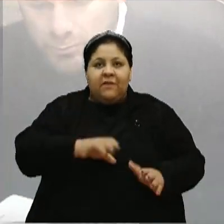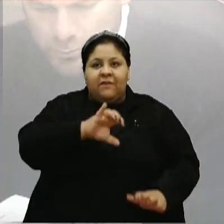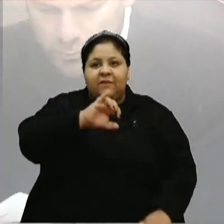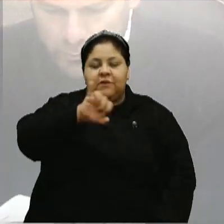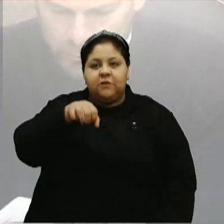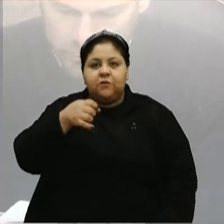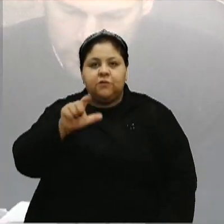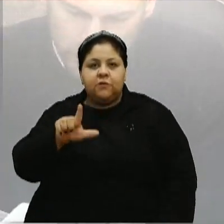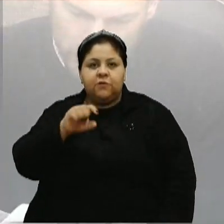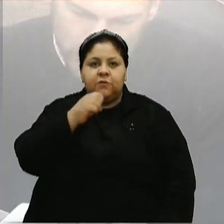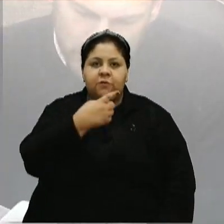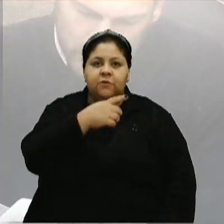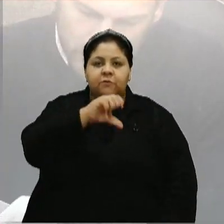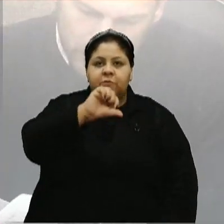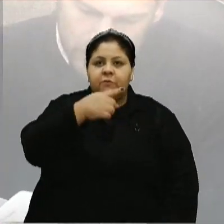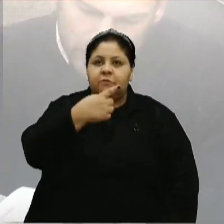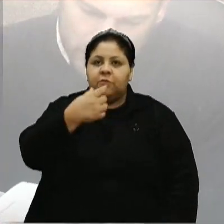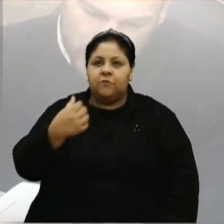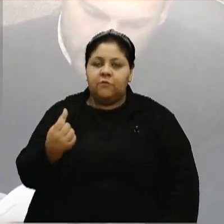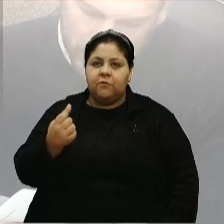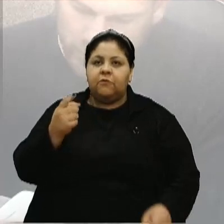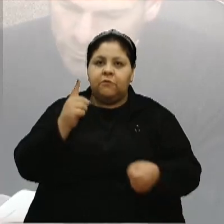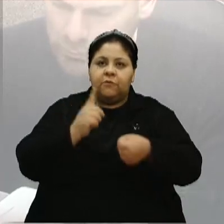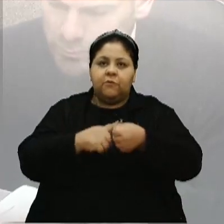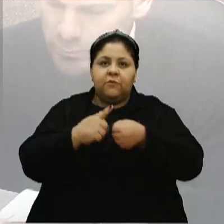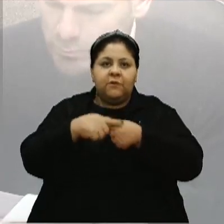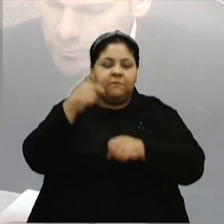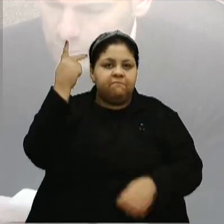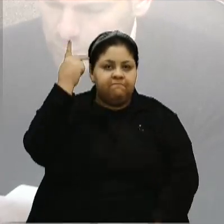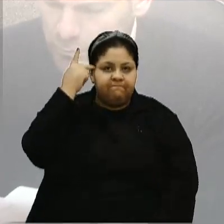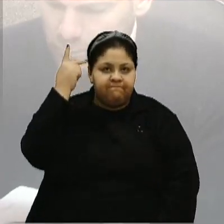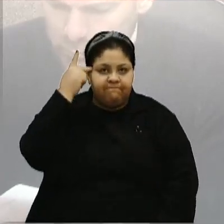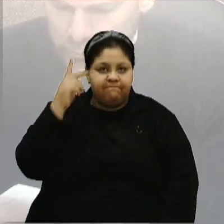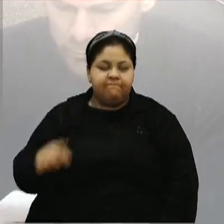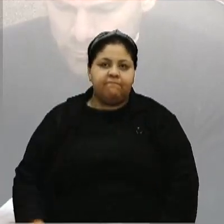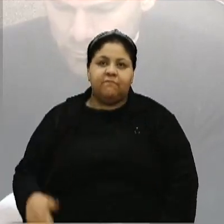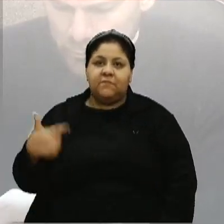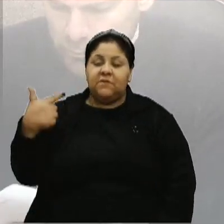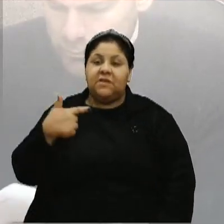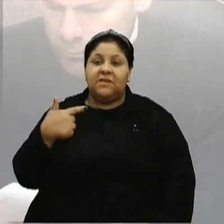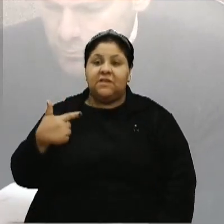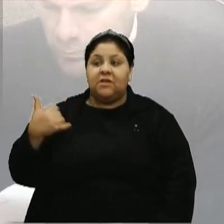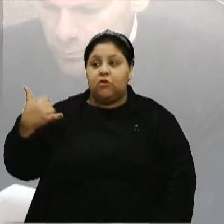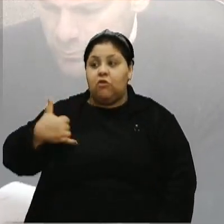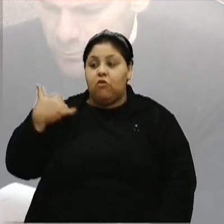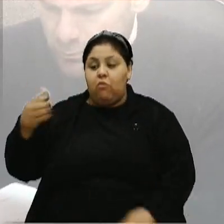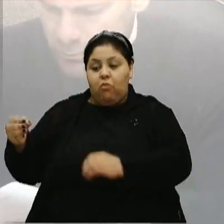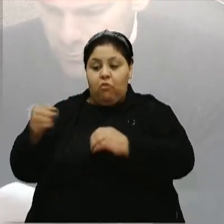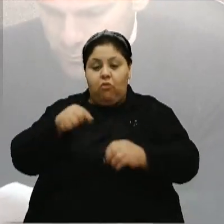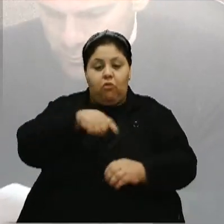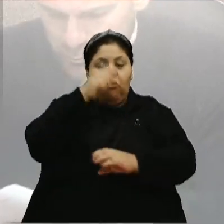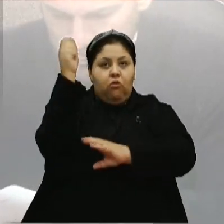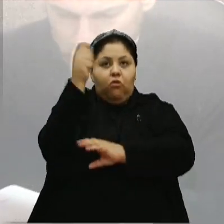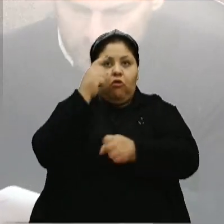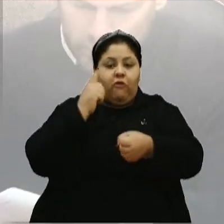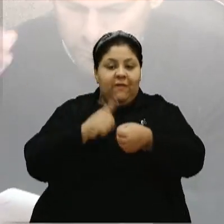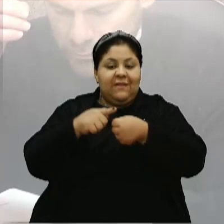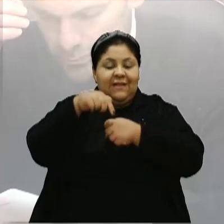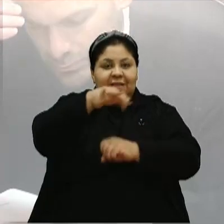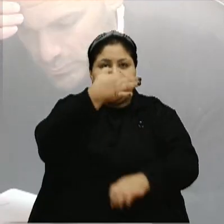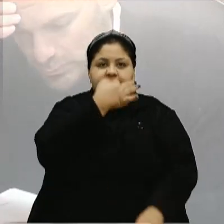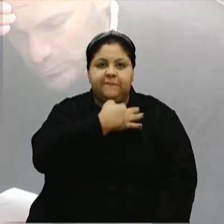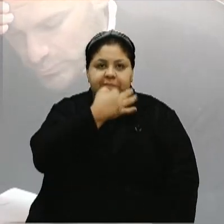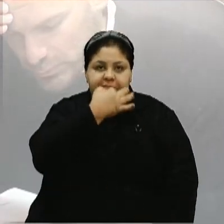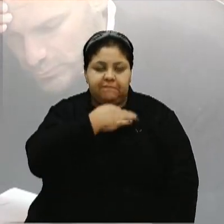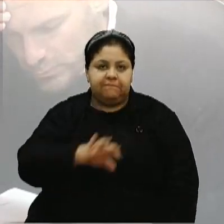1916, na cidade de São Paulo. Por sete anos, veio morar no Rio Grande do Sul, na cidade de Caxias do Sul.